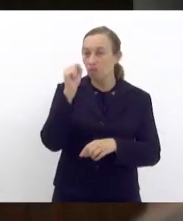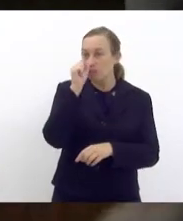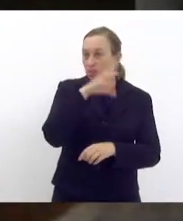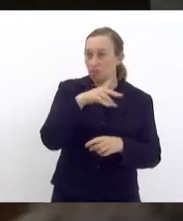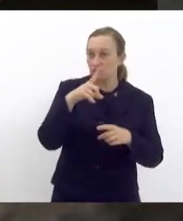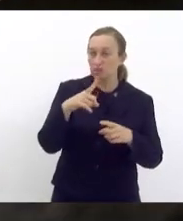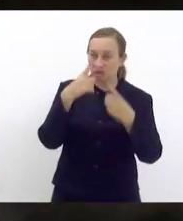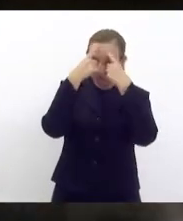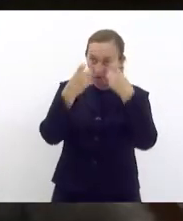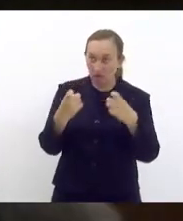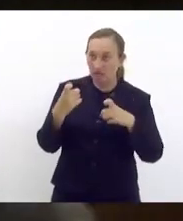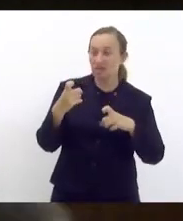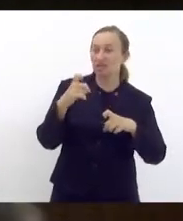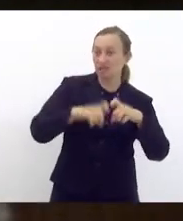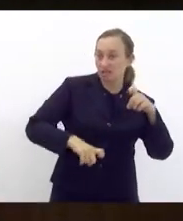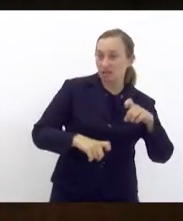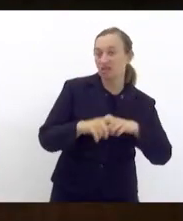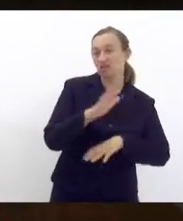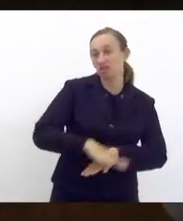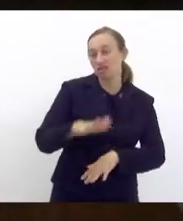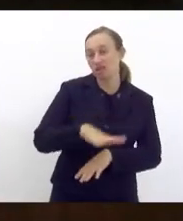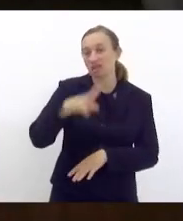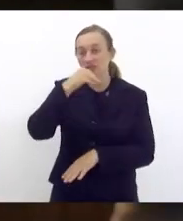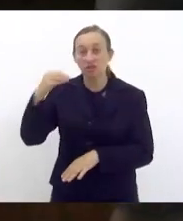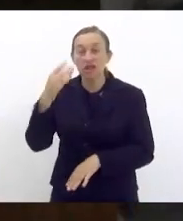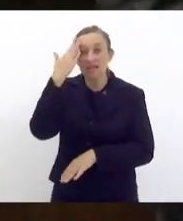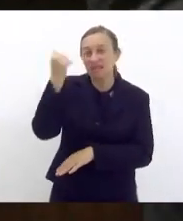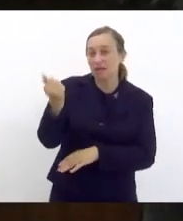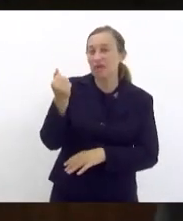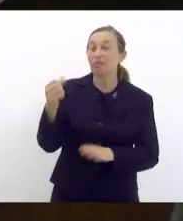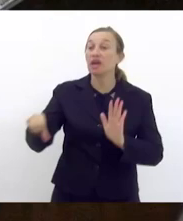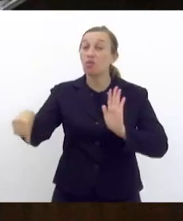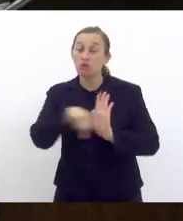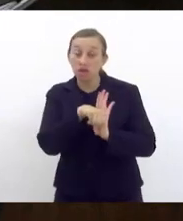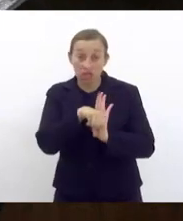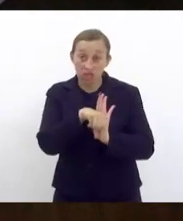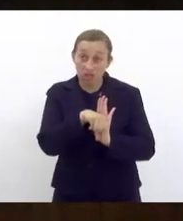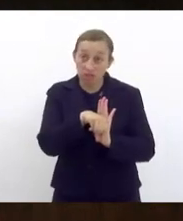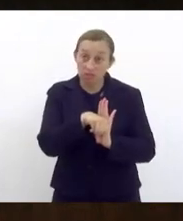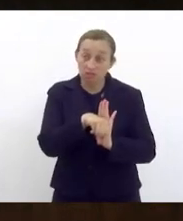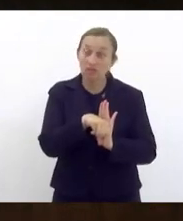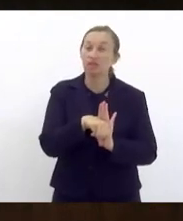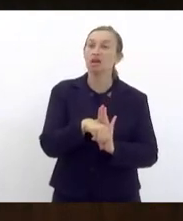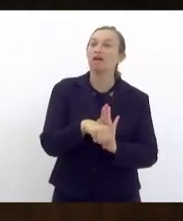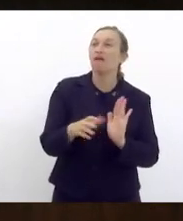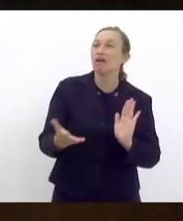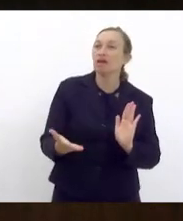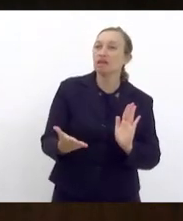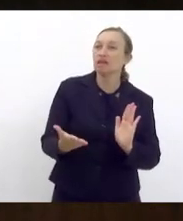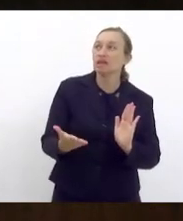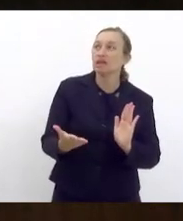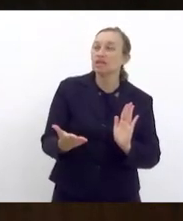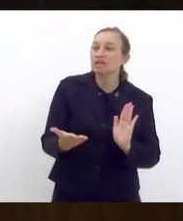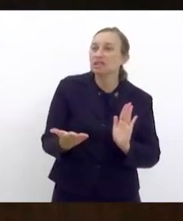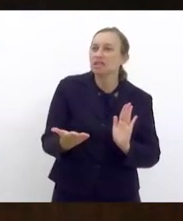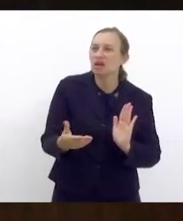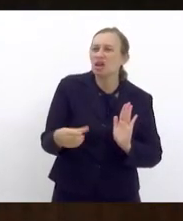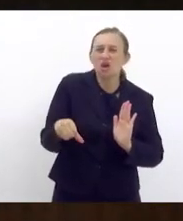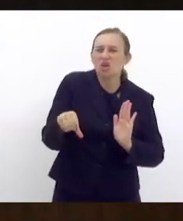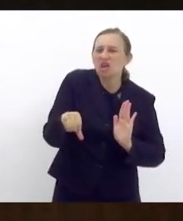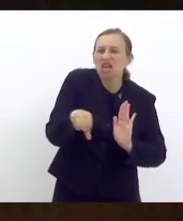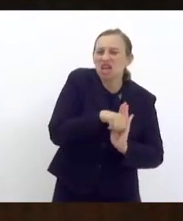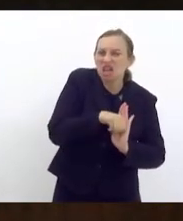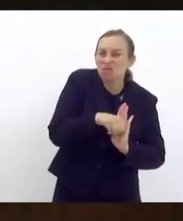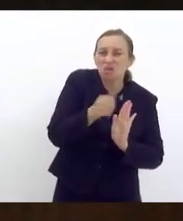exploração sexual de criança e adolescente. Nós sabemos que é um crime hediondo, é um crime, aliás, crime nenhum